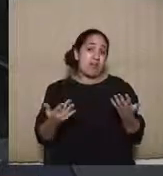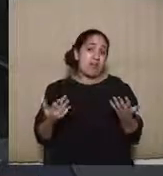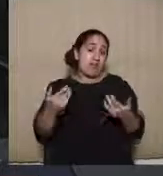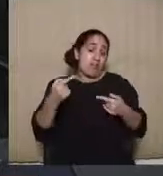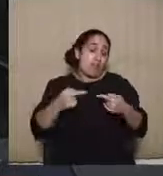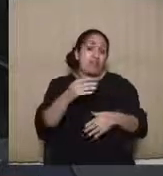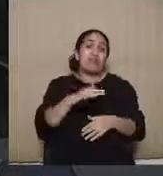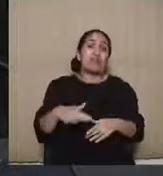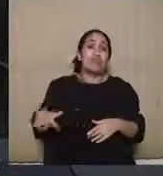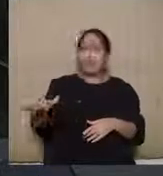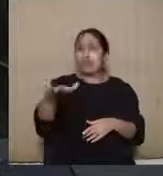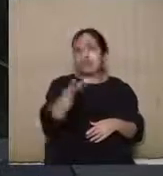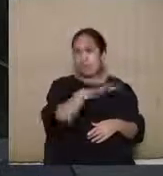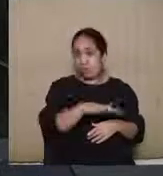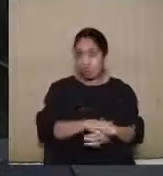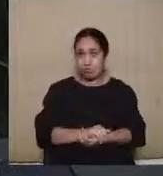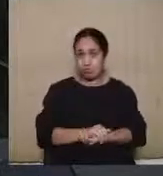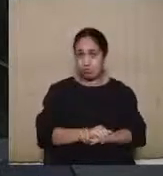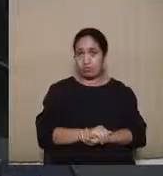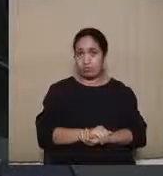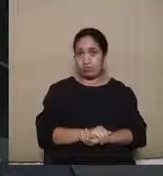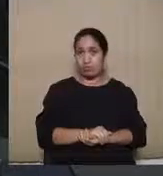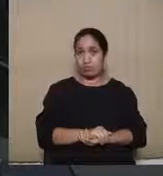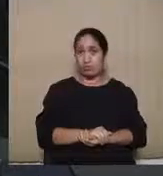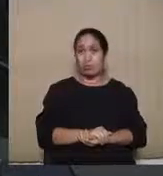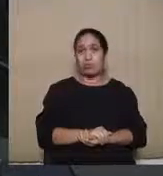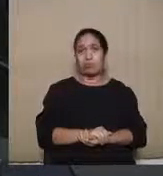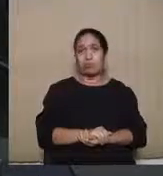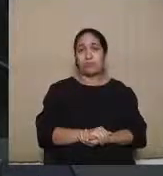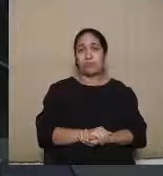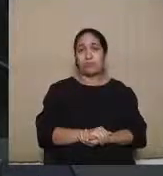política em geral, não é que, sem dúvida,